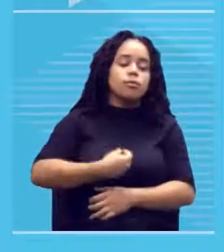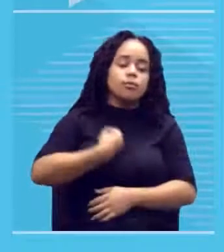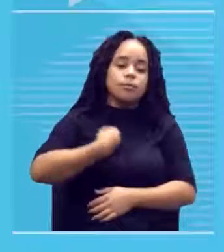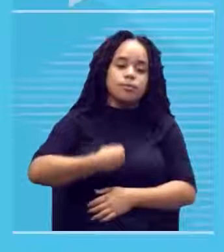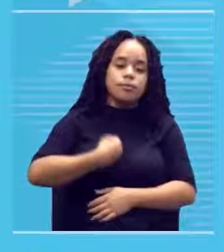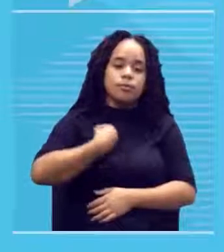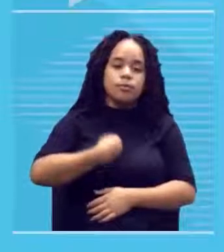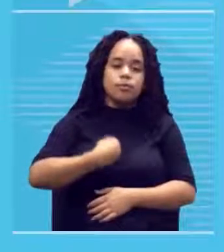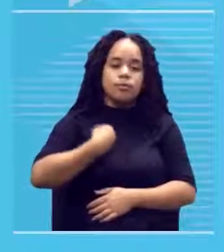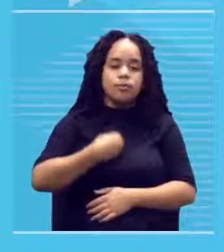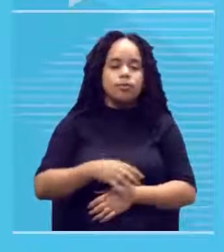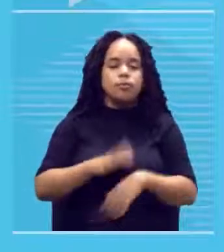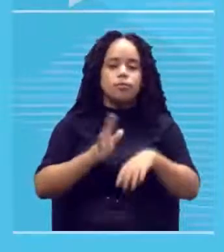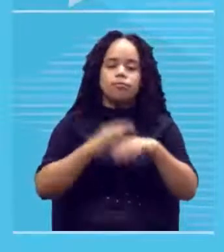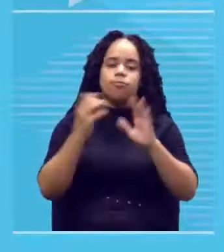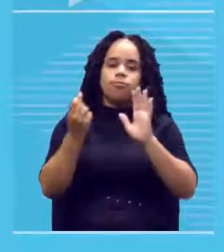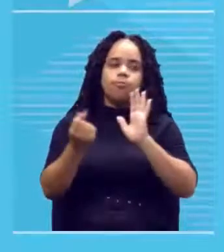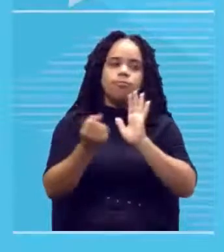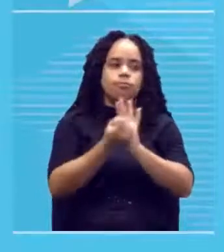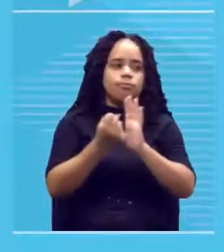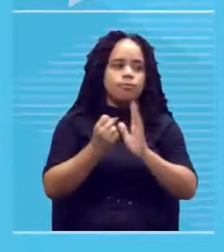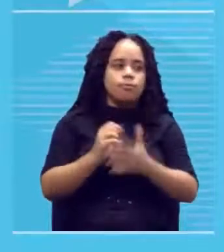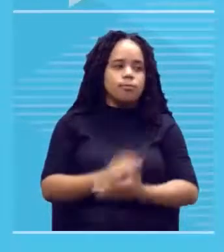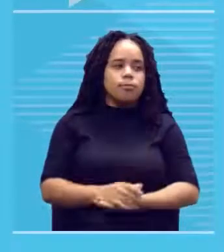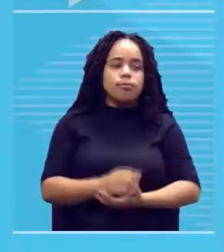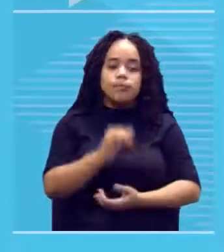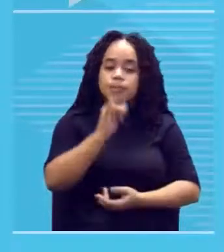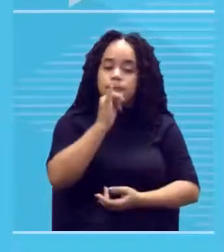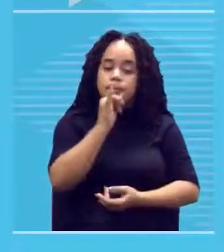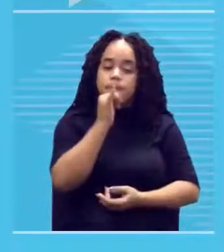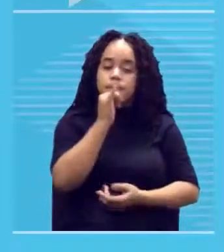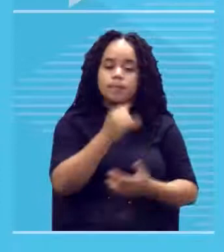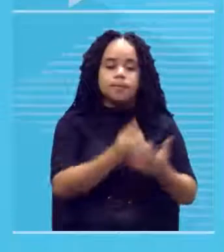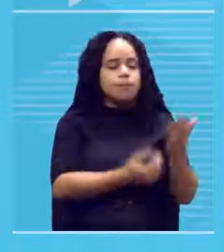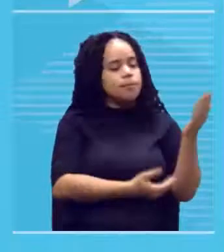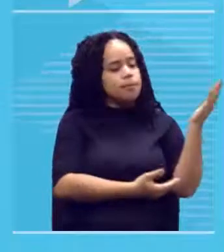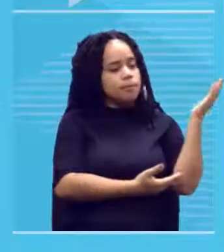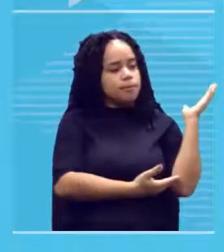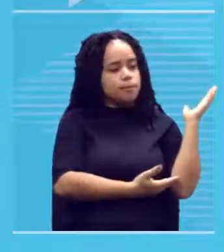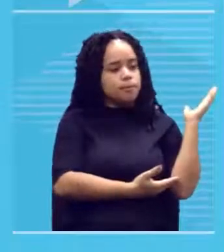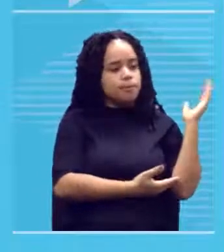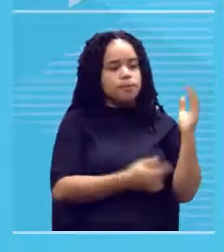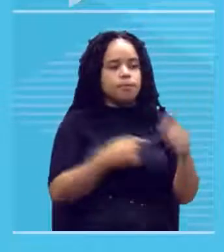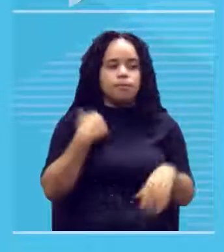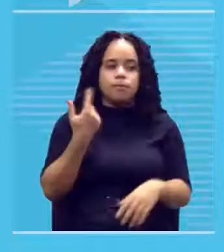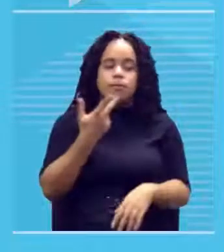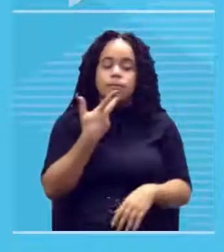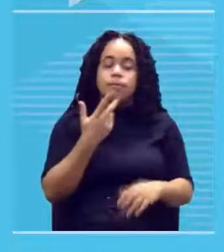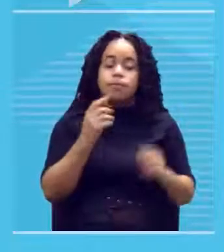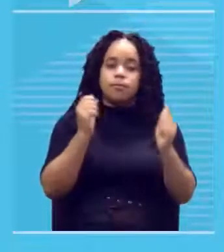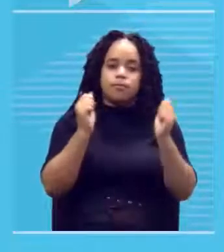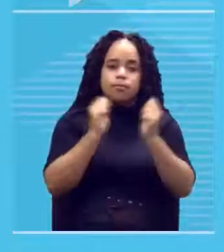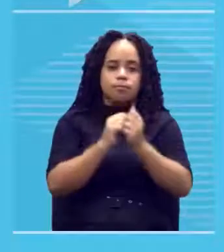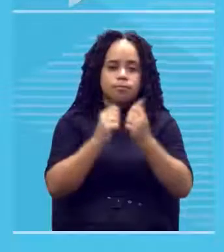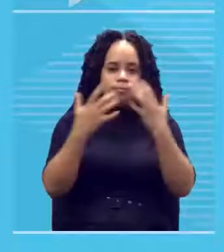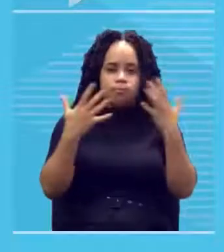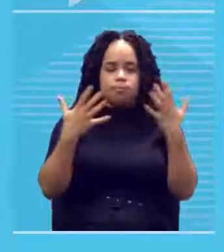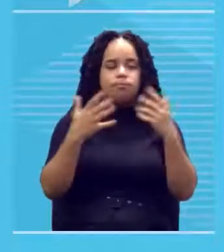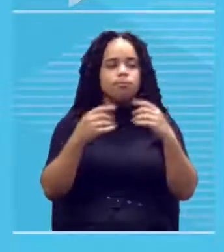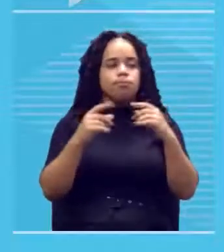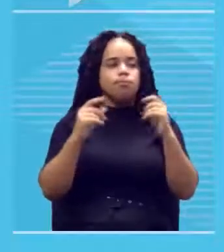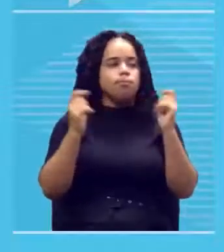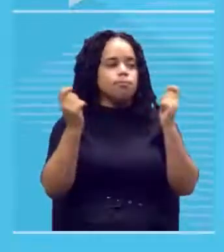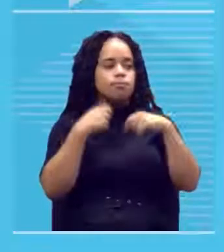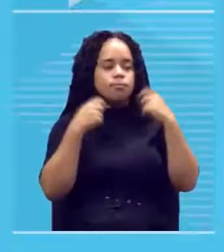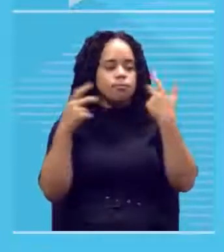bastante para frente exemplo de pintura a óleo quando a gente fala de brilho destaque é mais ou menos isso aqui que tem